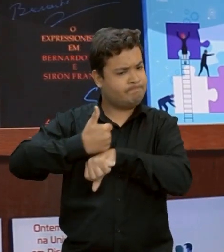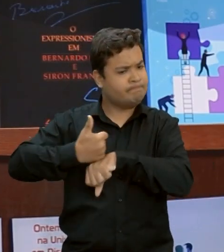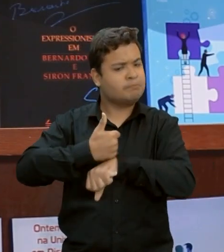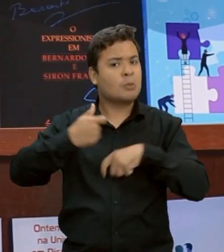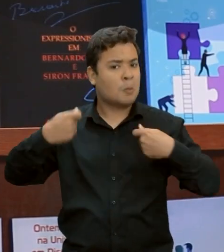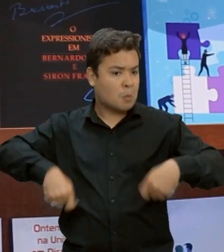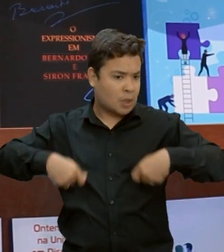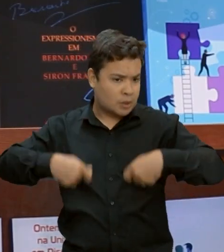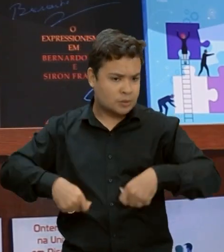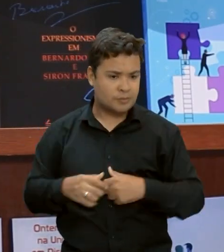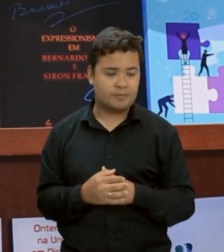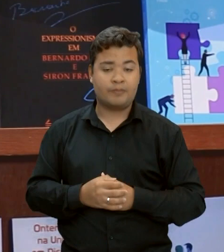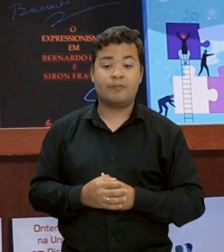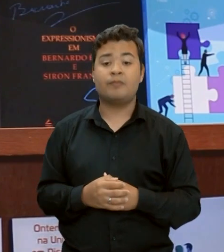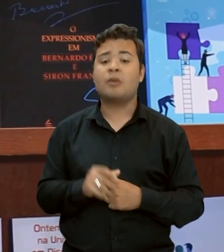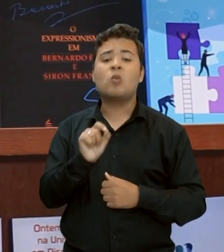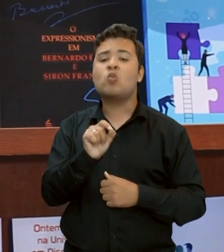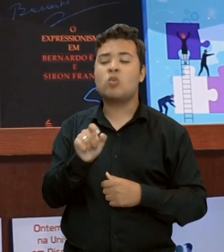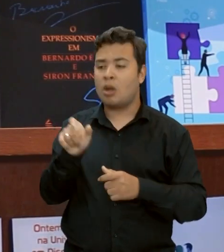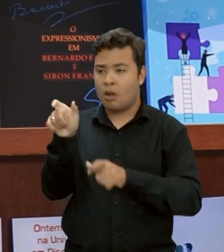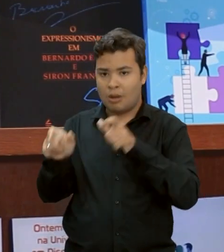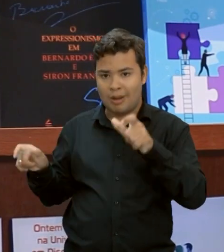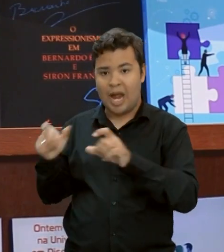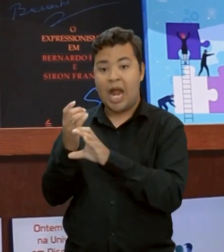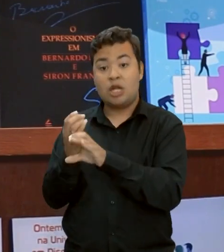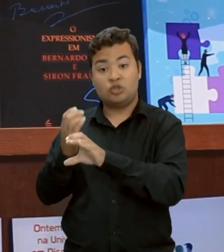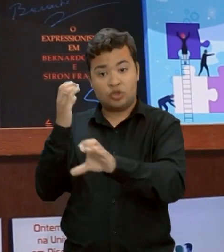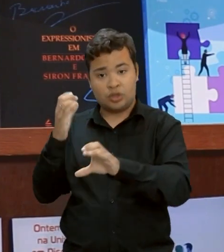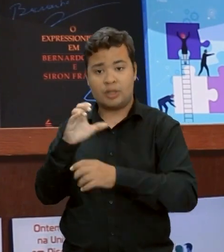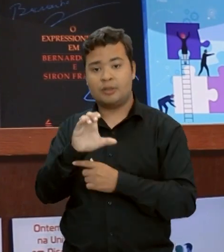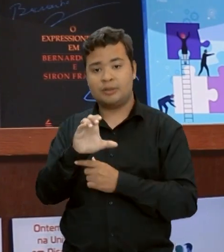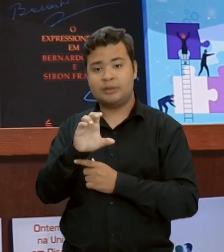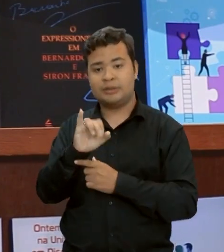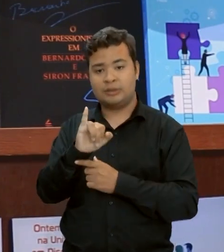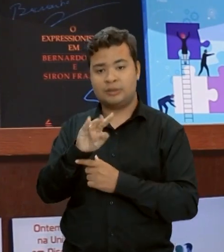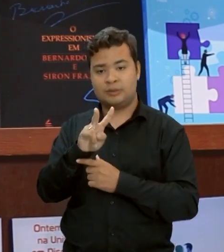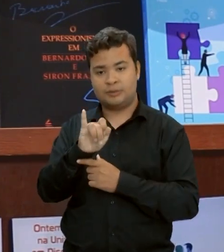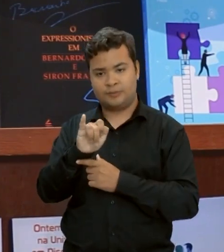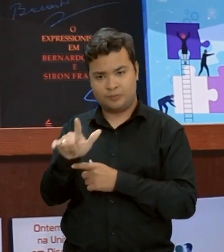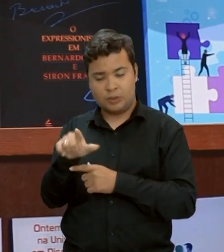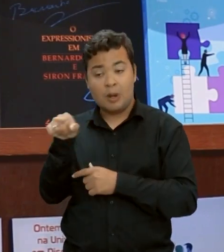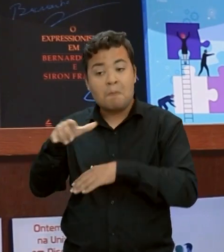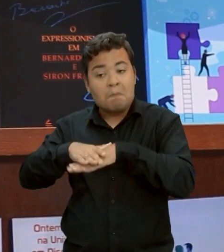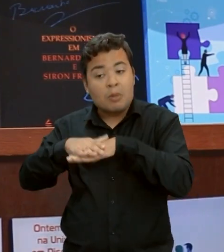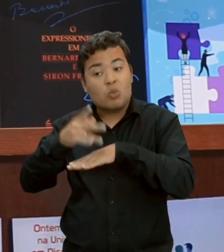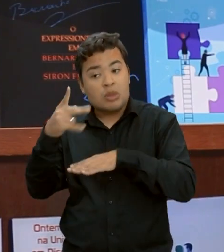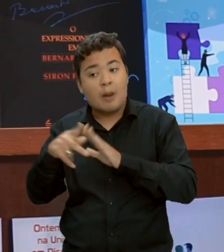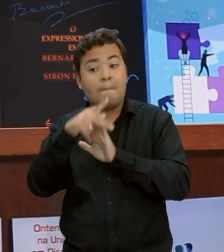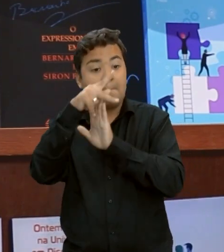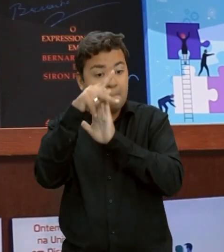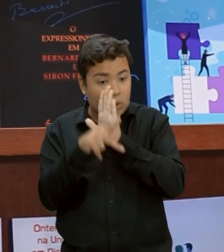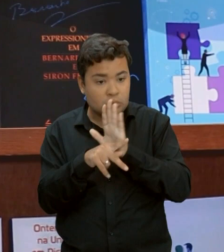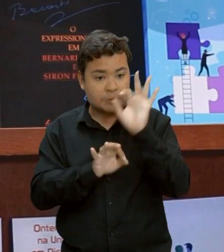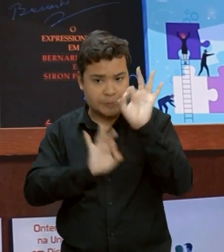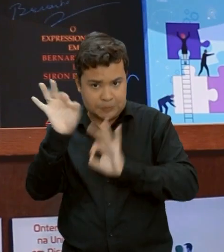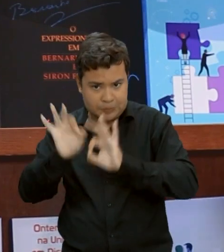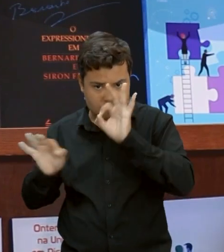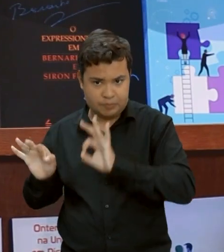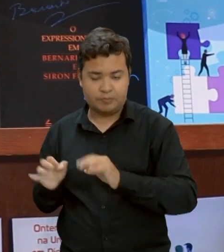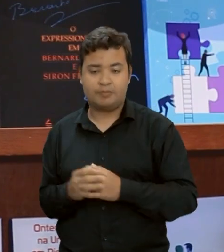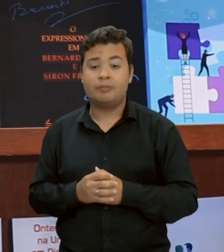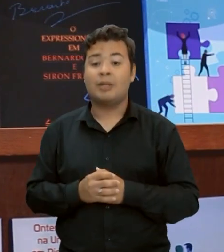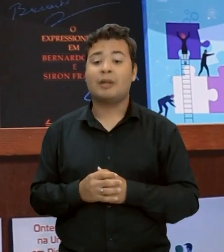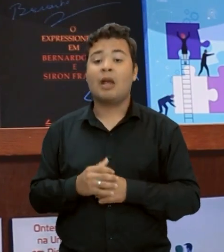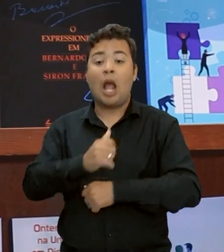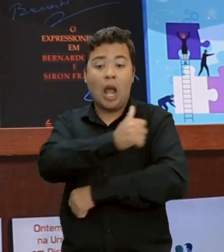No nosso caso, são os engenheiros civis, que fazem os projetos das pontes. O estudante precisa cursar um